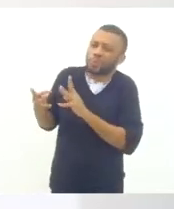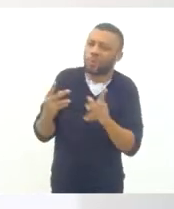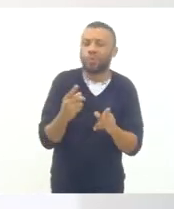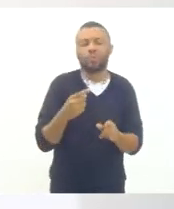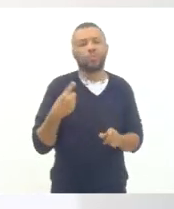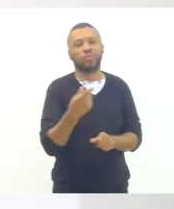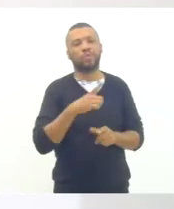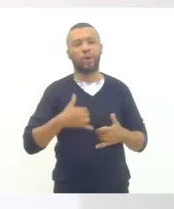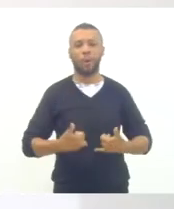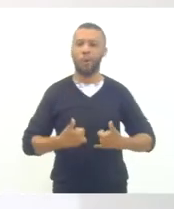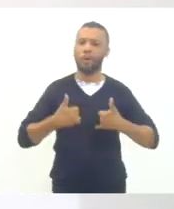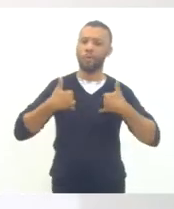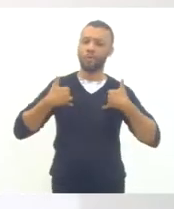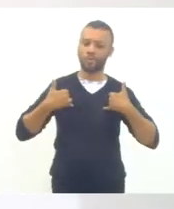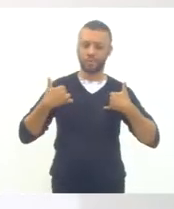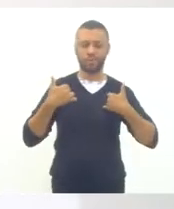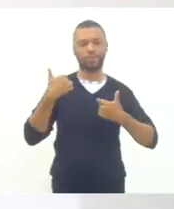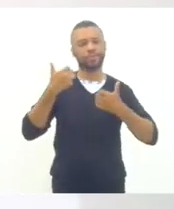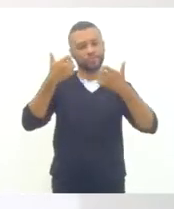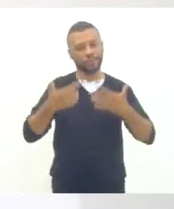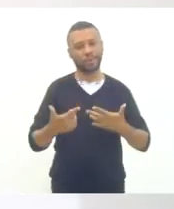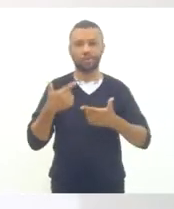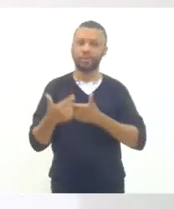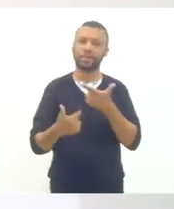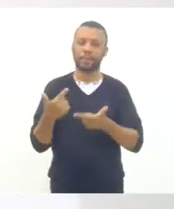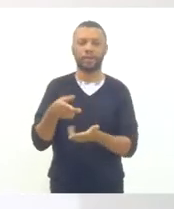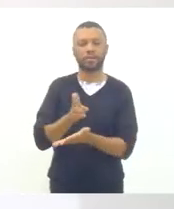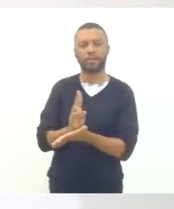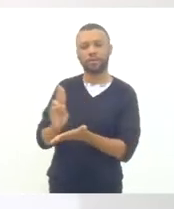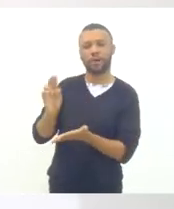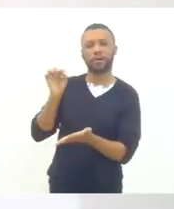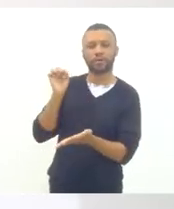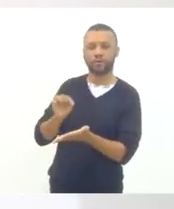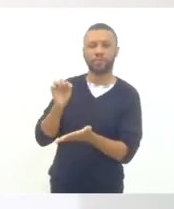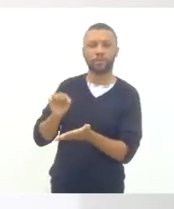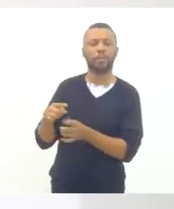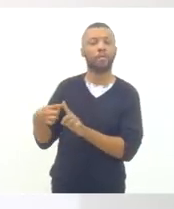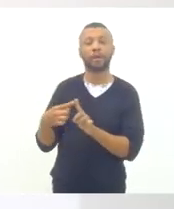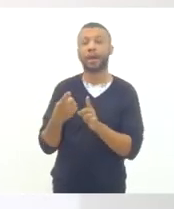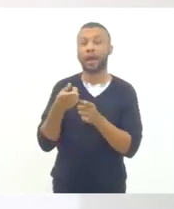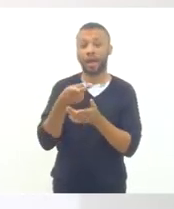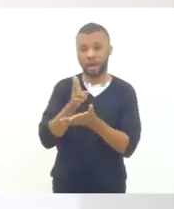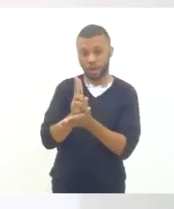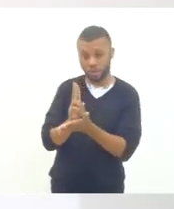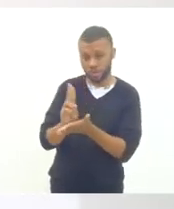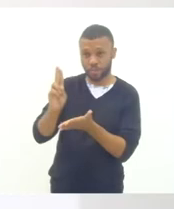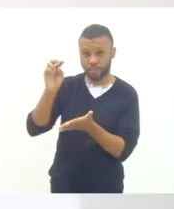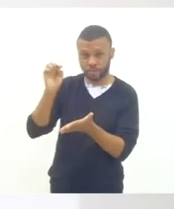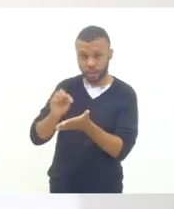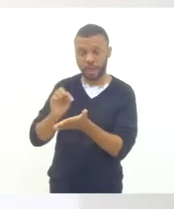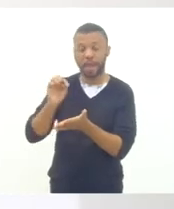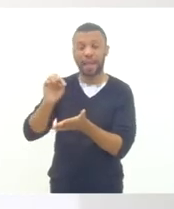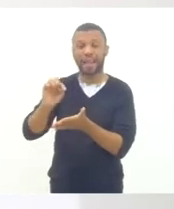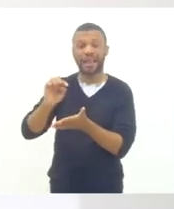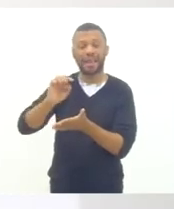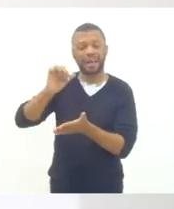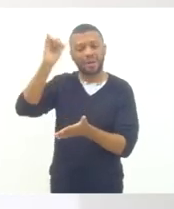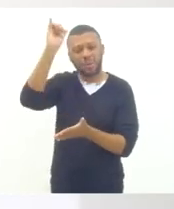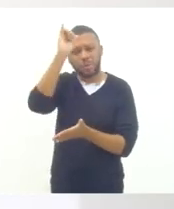do trabalho da nossa universidade, porque a nossa universidade é uma universidade de vanguarda,